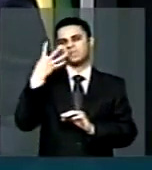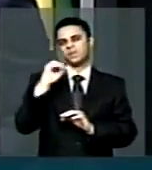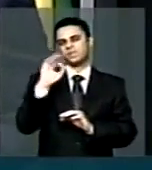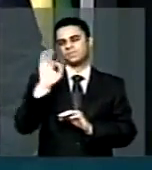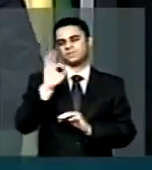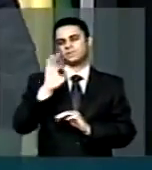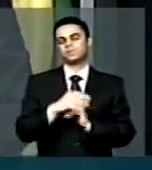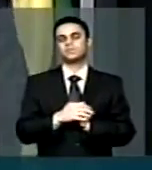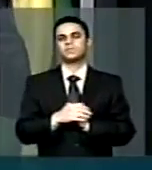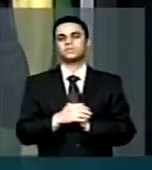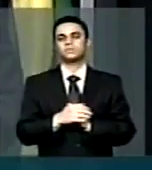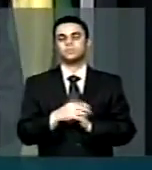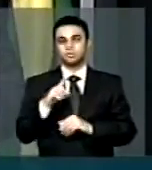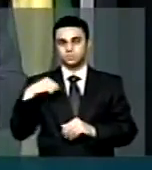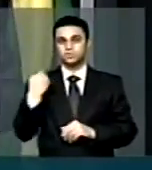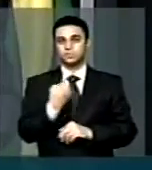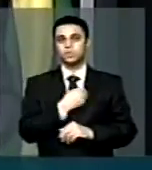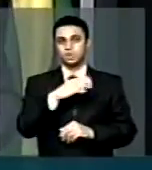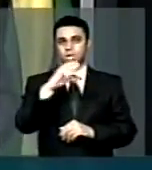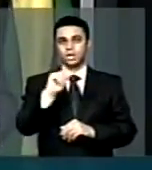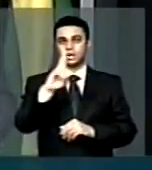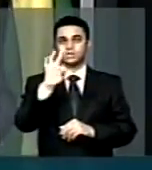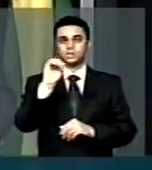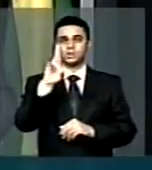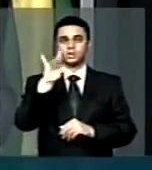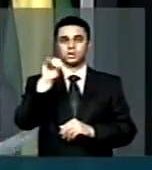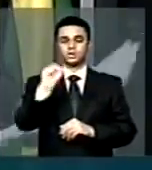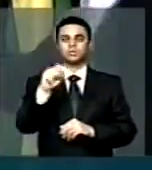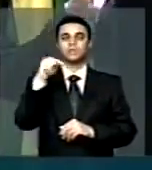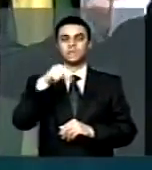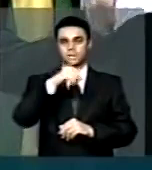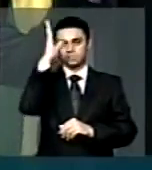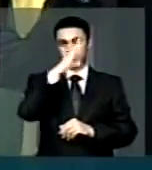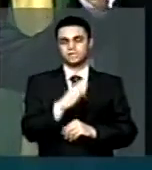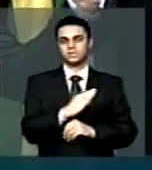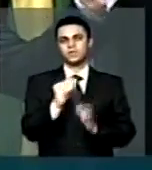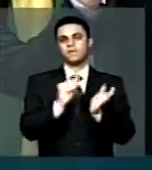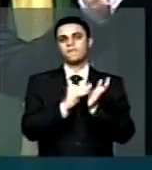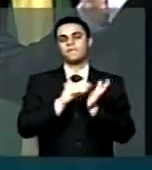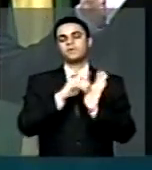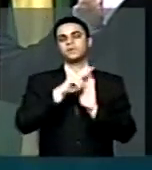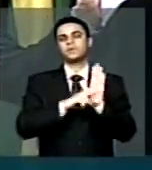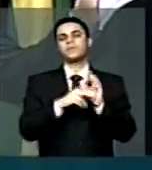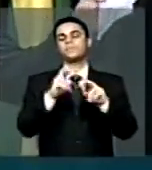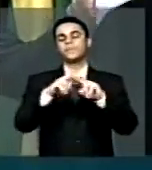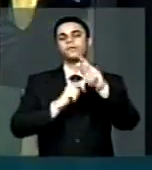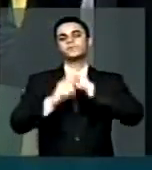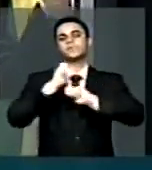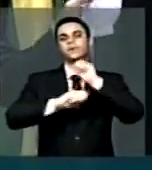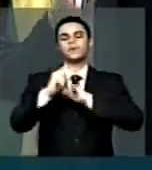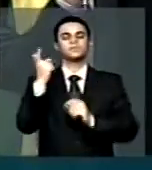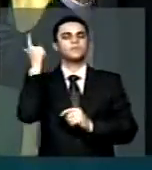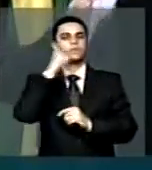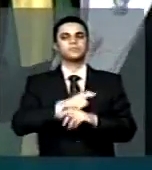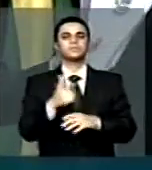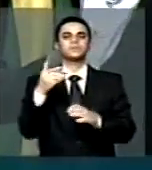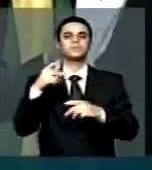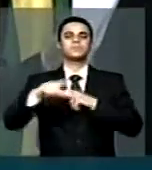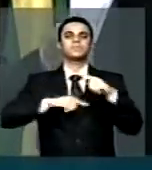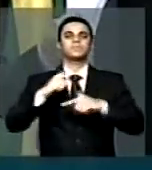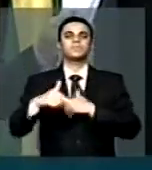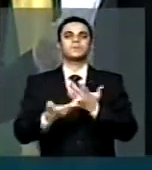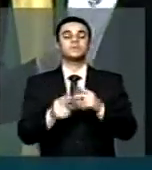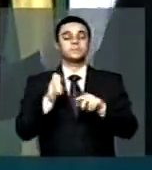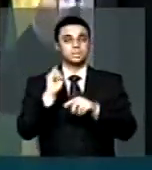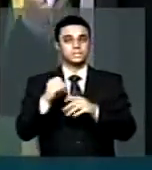dos nossos cartórios do Brasil são irregulares através de um negócio. E aprovando esta PEC,